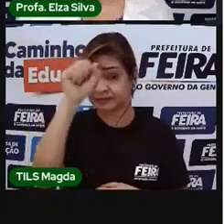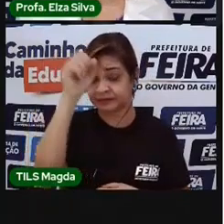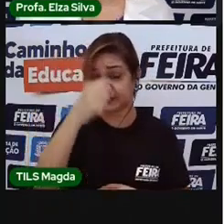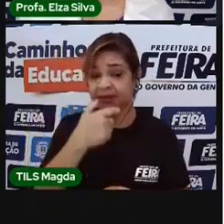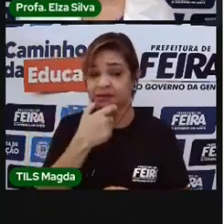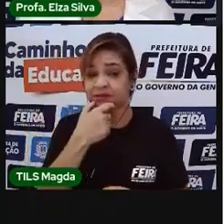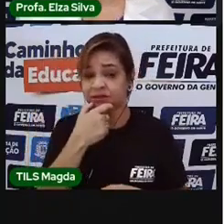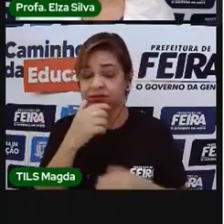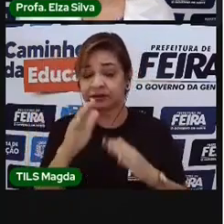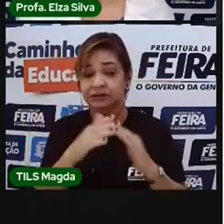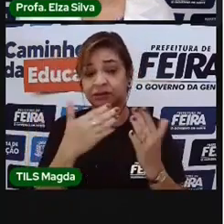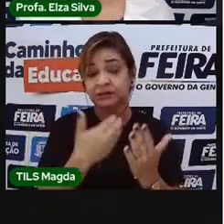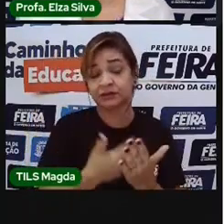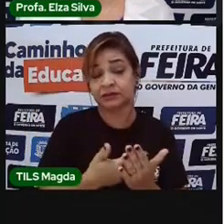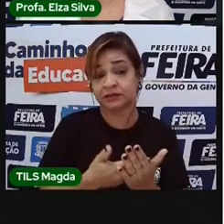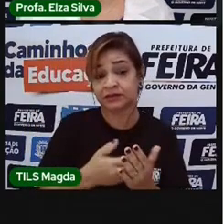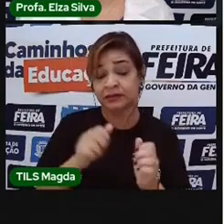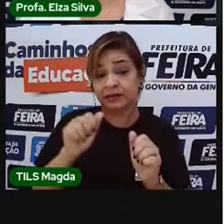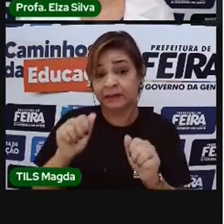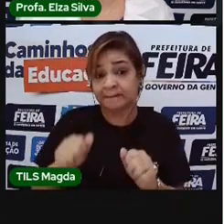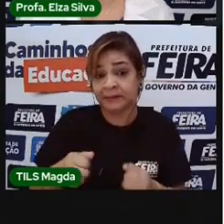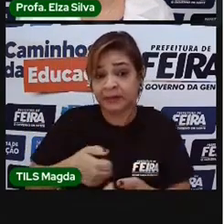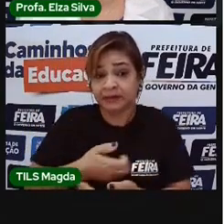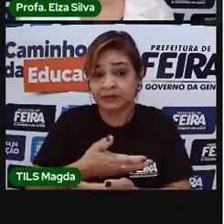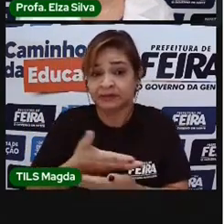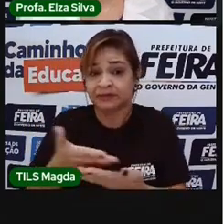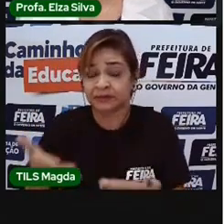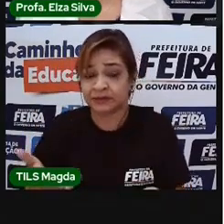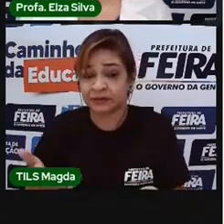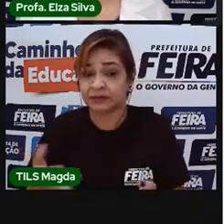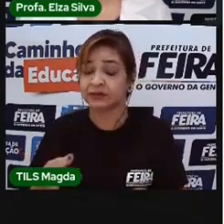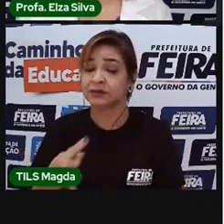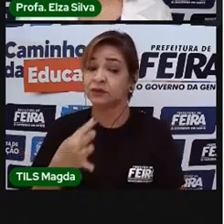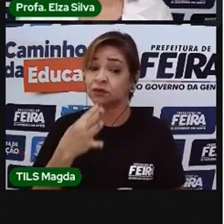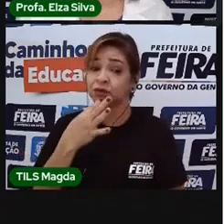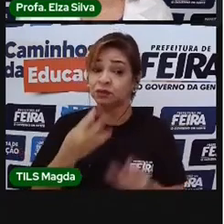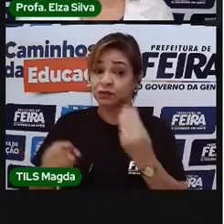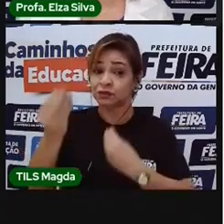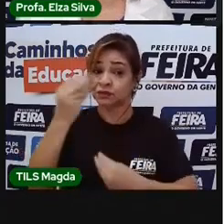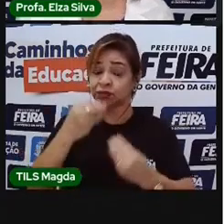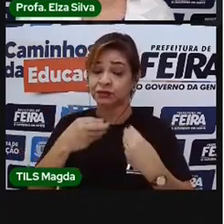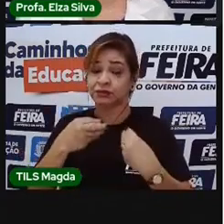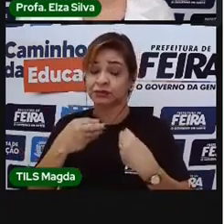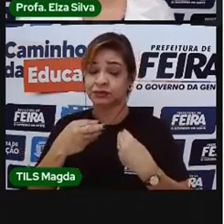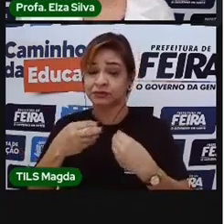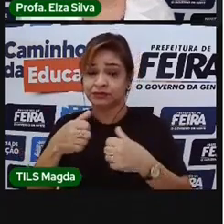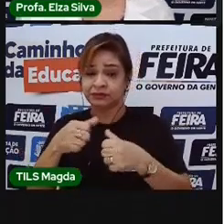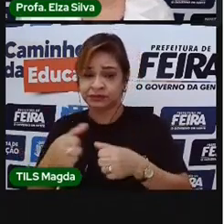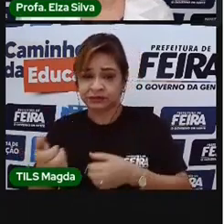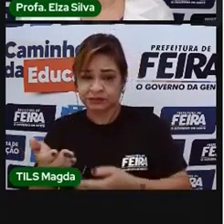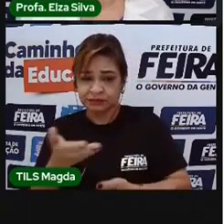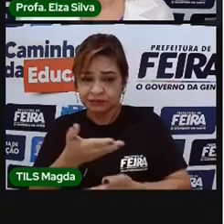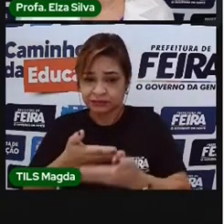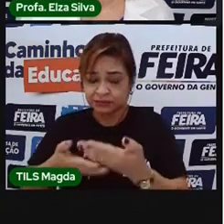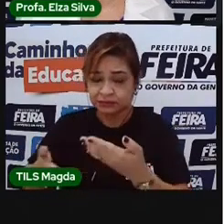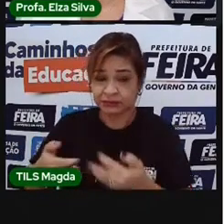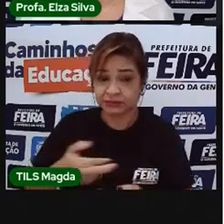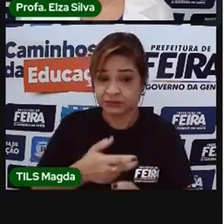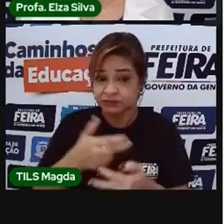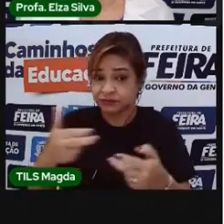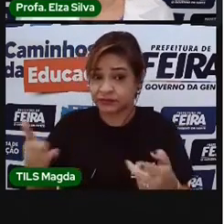para que ela possa expandir o conhecimento e interagir com pessoas de várias partes do mundo.